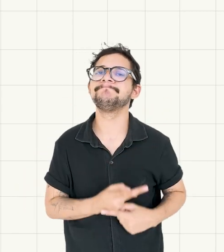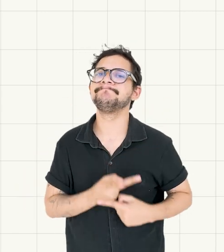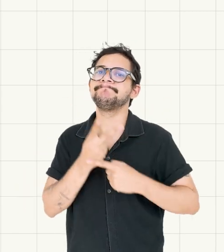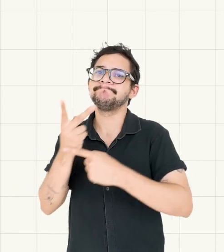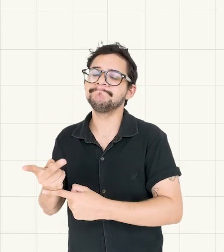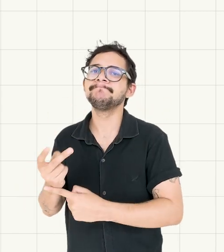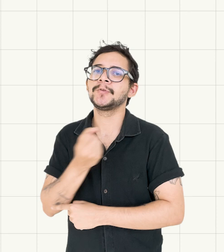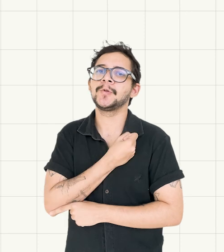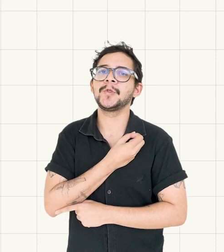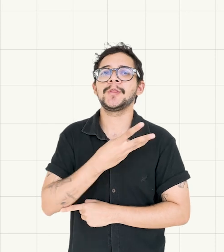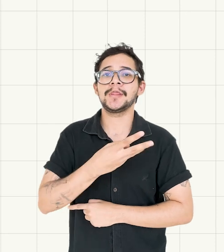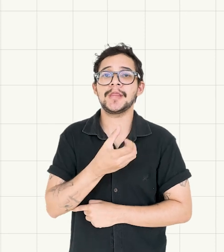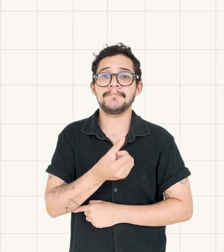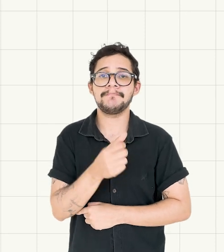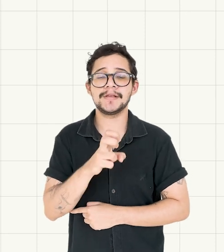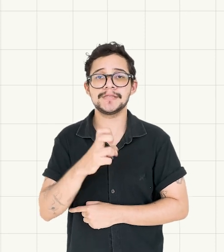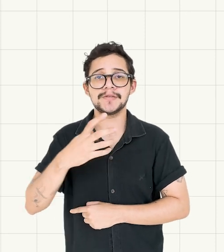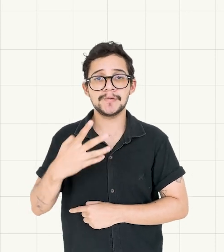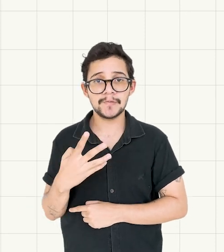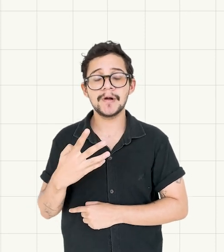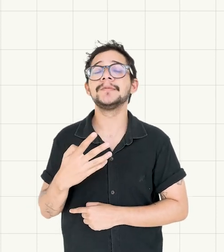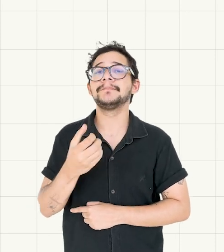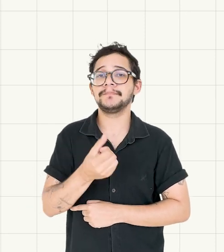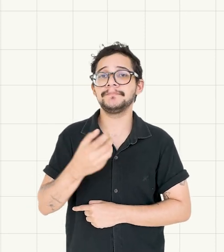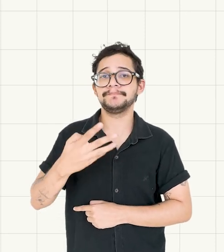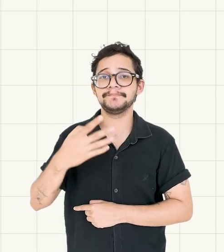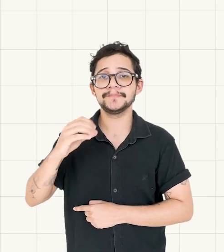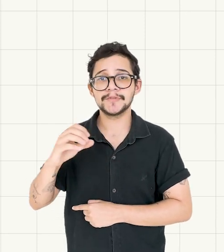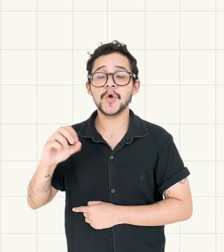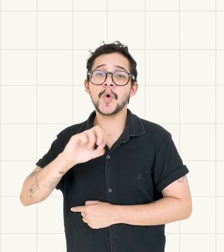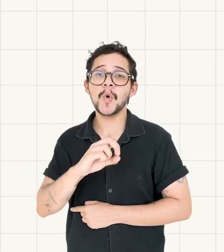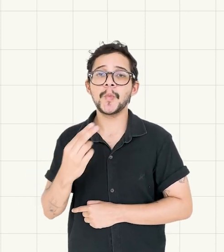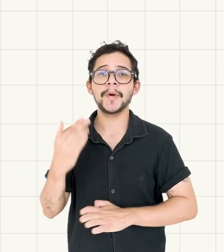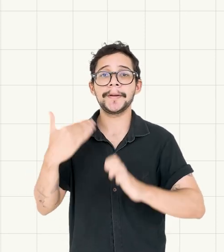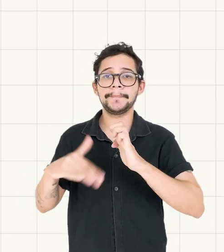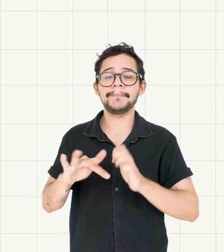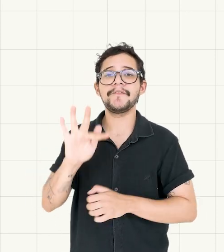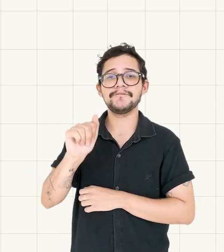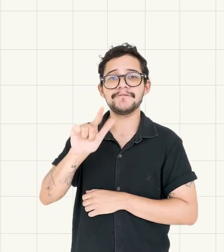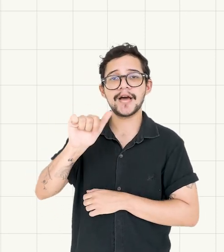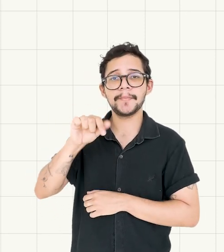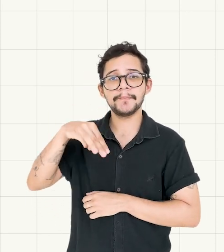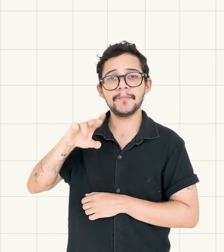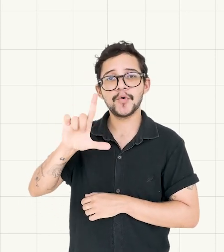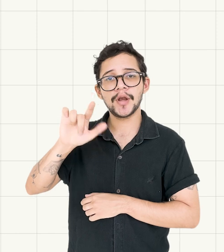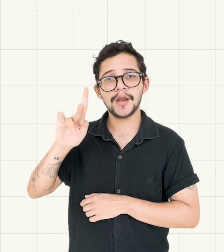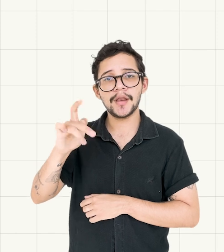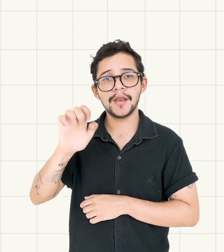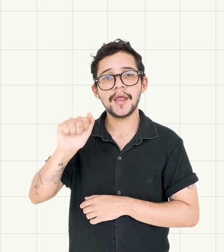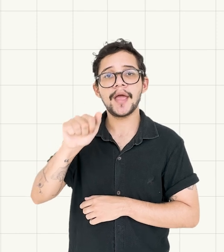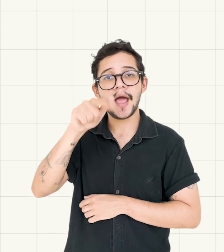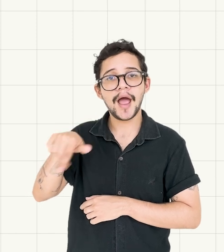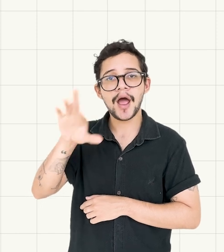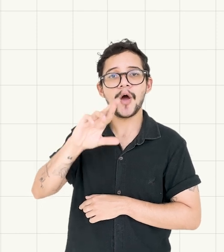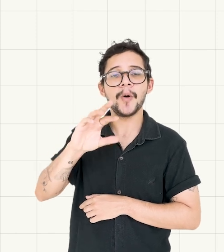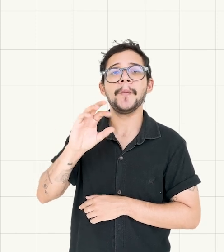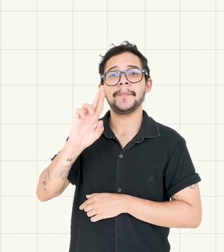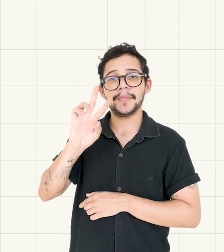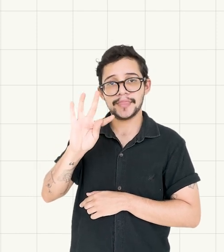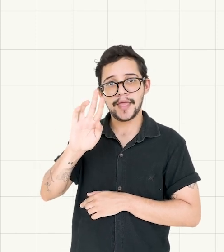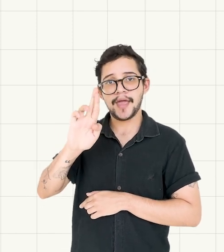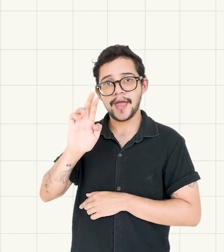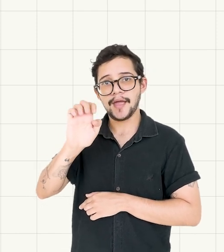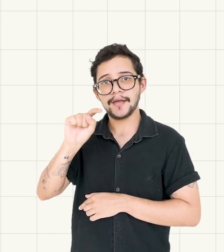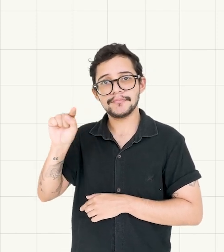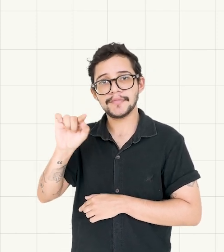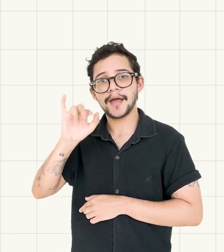políticos, procure a Ouvidoria da Mulher no 3654-6400 ou pelo e-mail falamulher